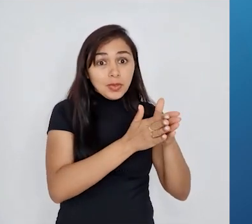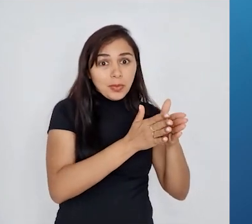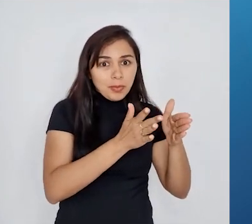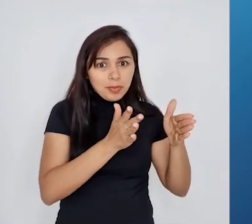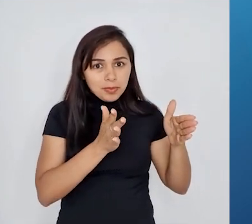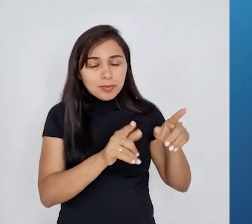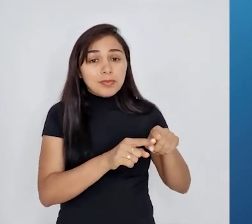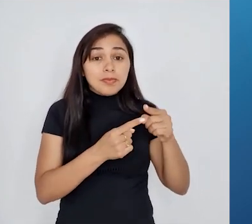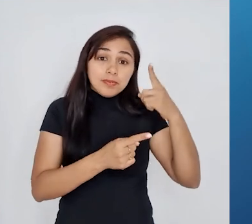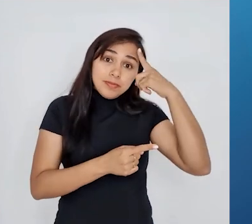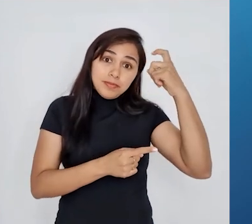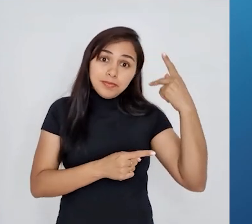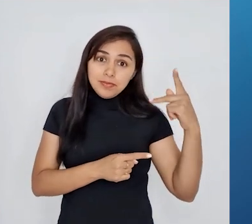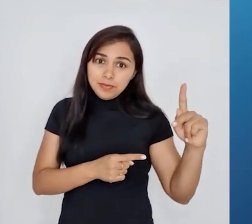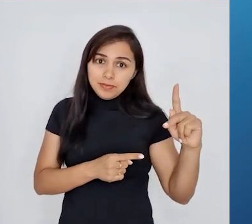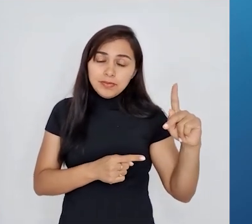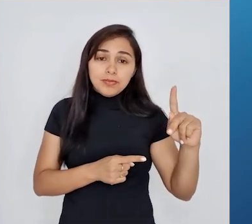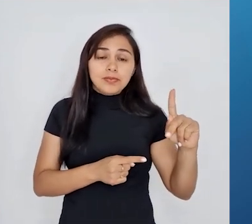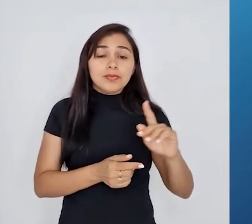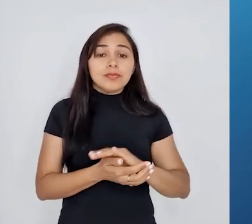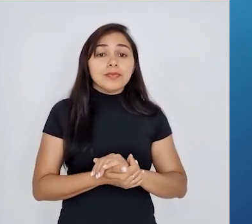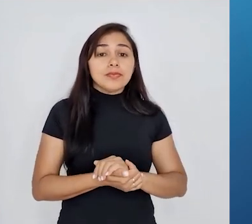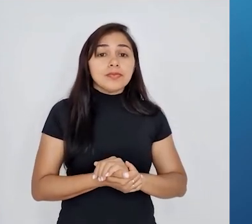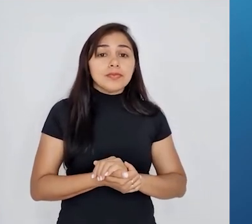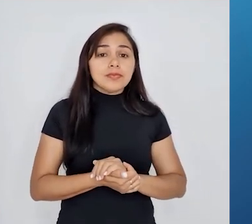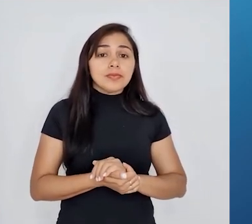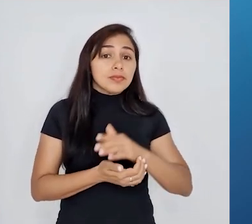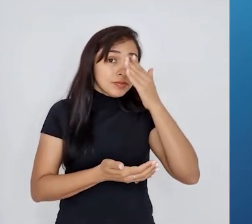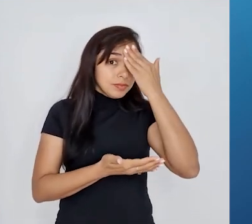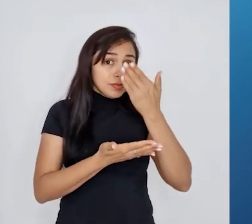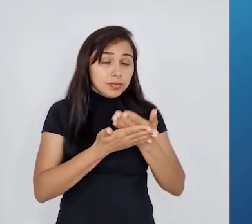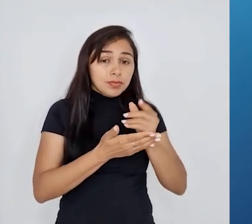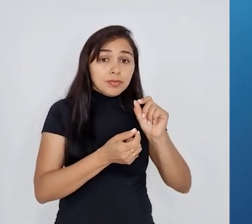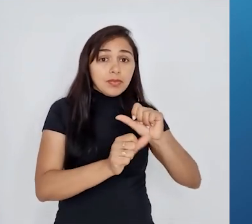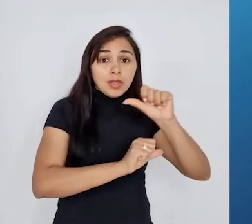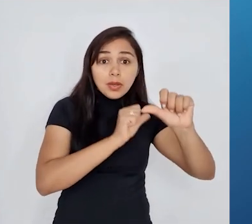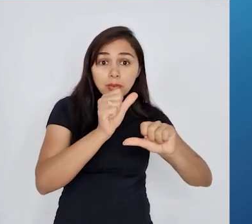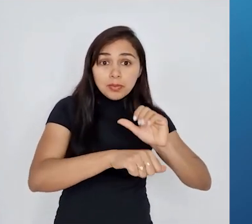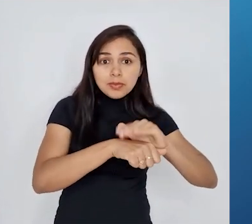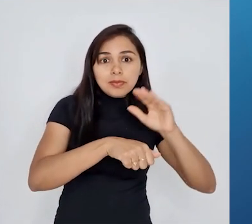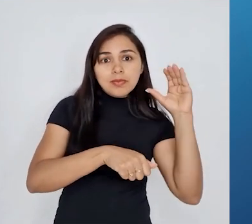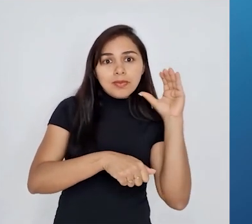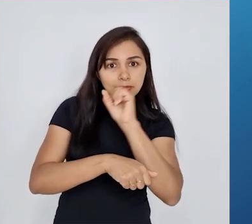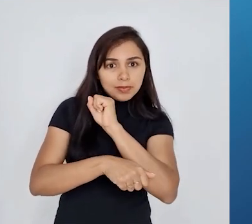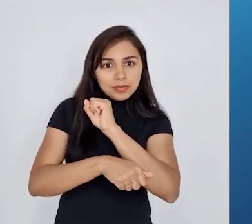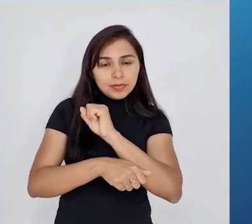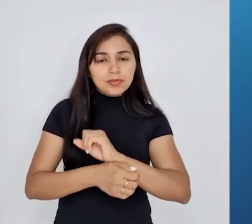frequentemente sugeriram mudanças mais rápidas e direcionadas.